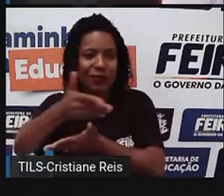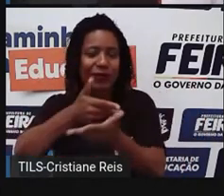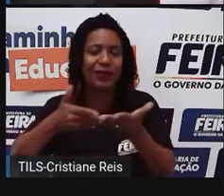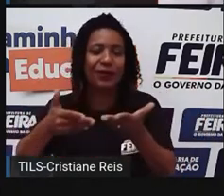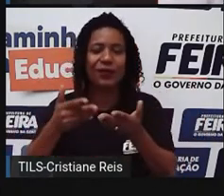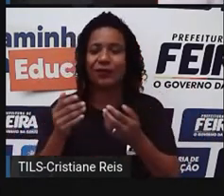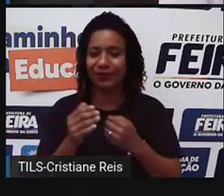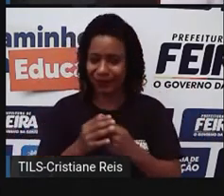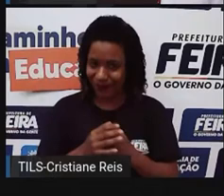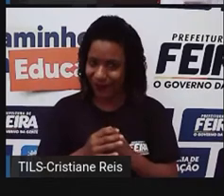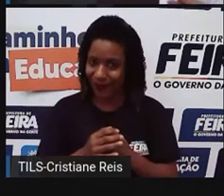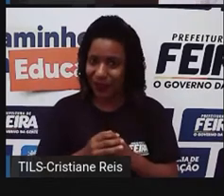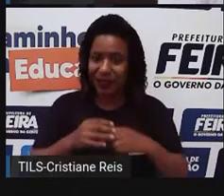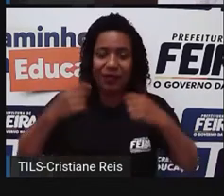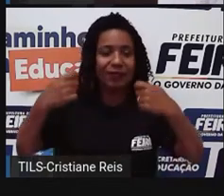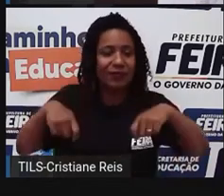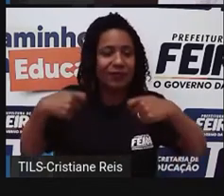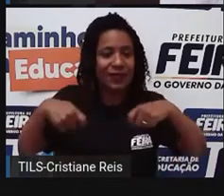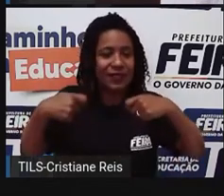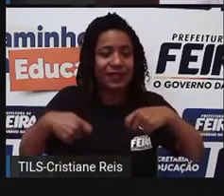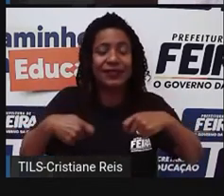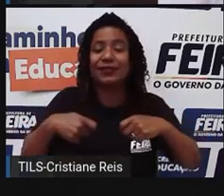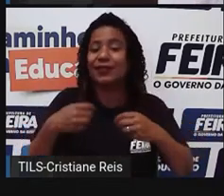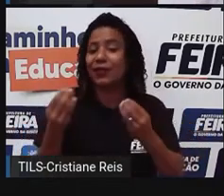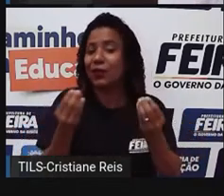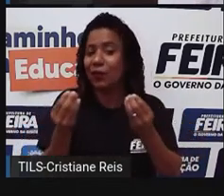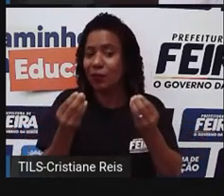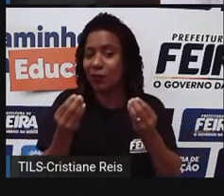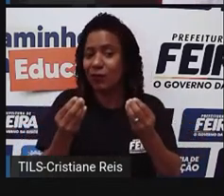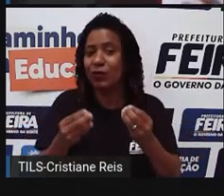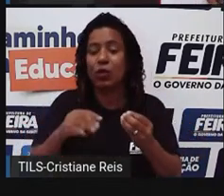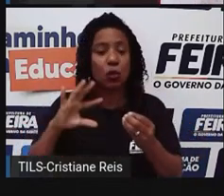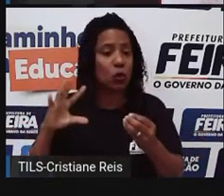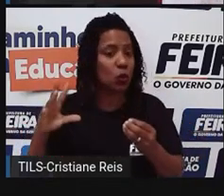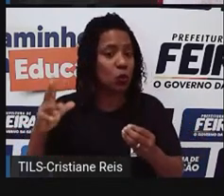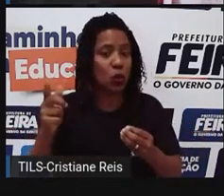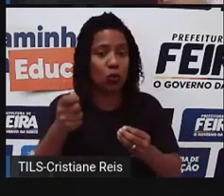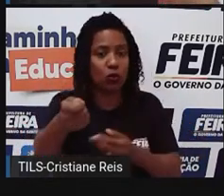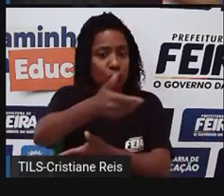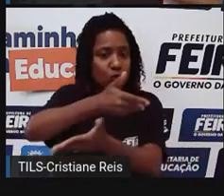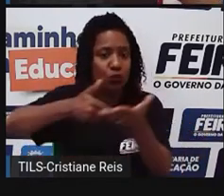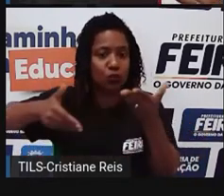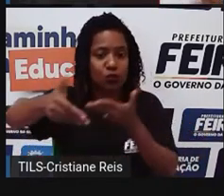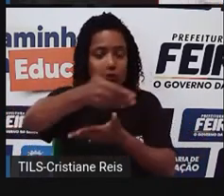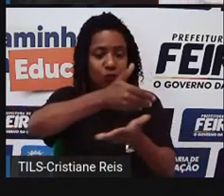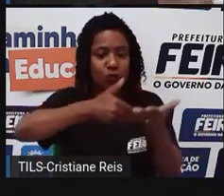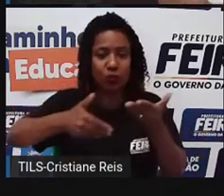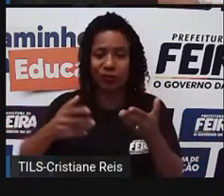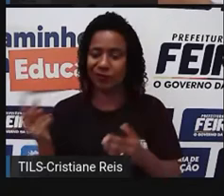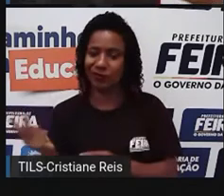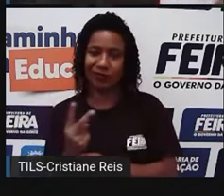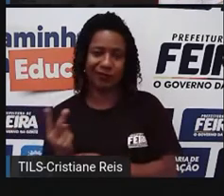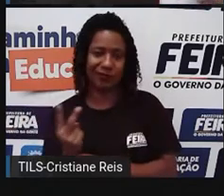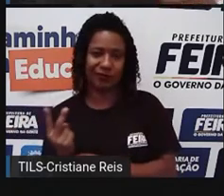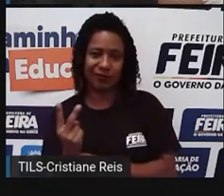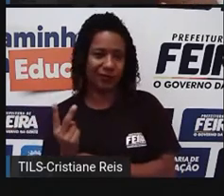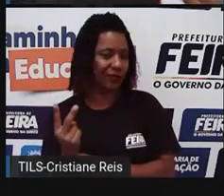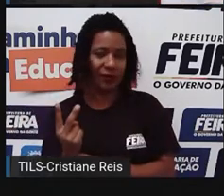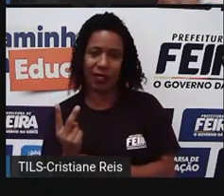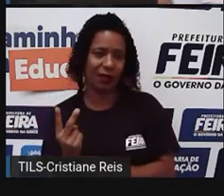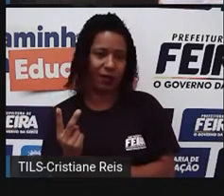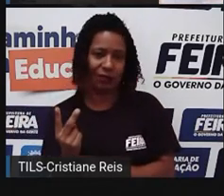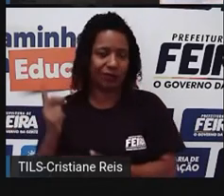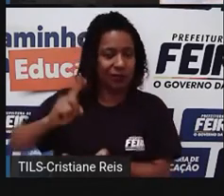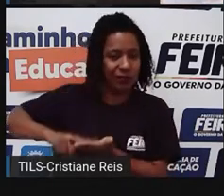pela obrigatoriedade de adesão às regras por todos os participantes. Então, não é mais um acordo só entre dois, né,